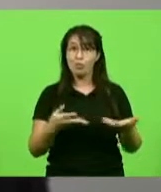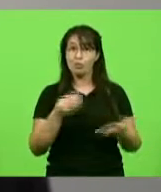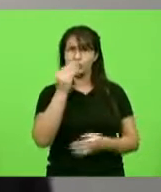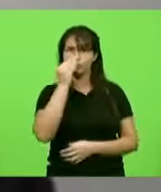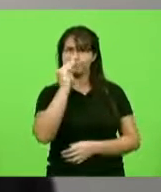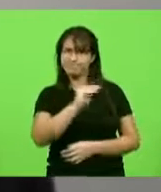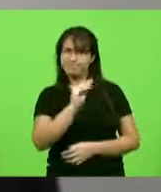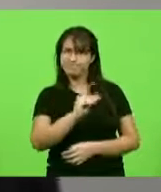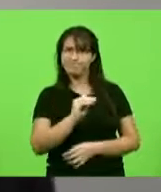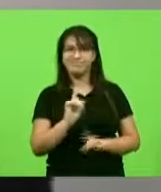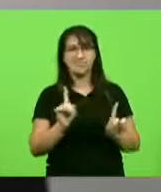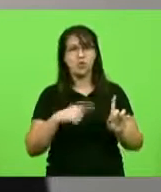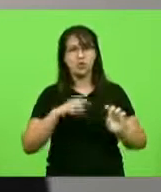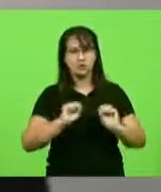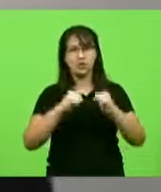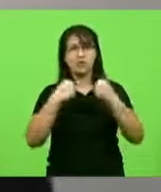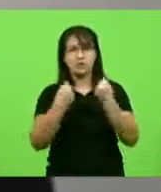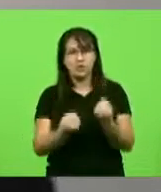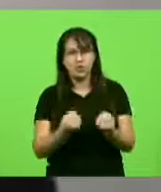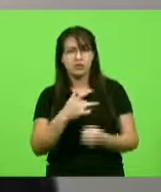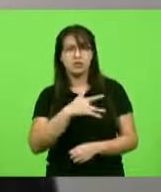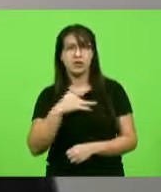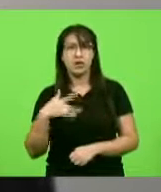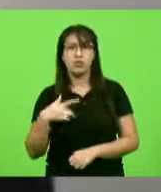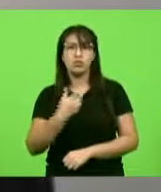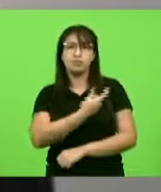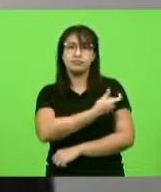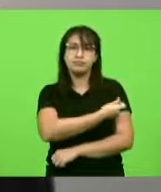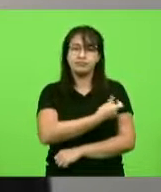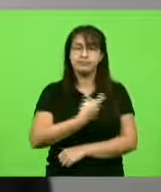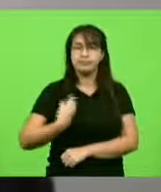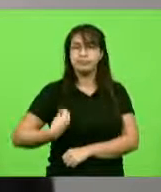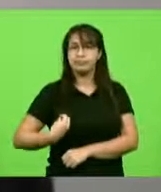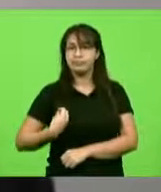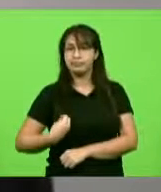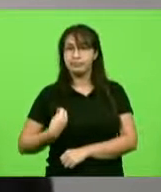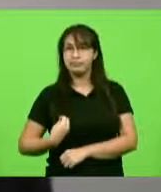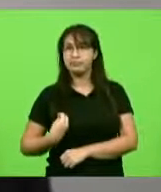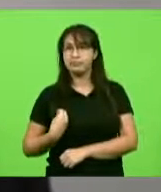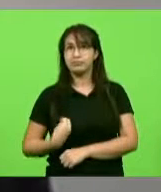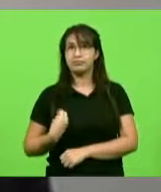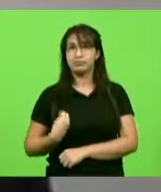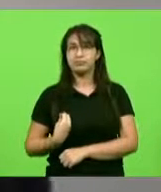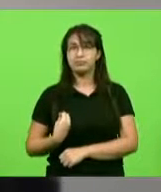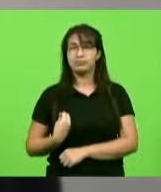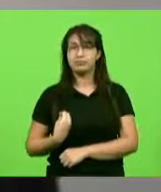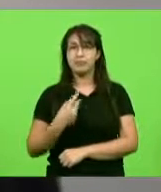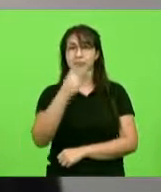saúde, das vacinas, da vida, das pessoas,